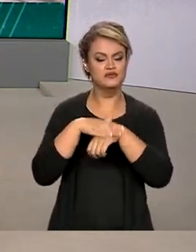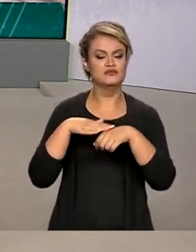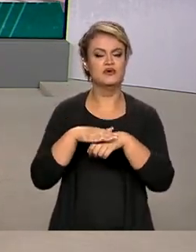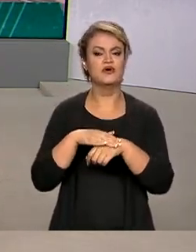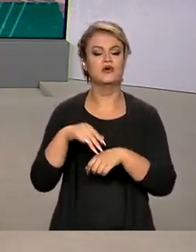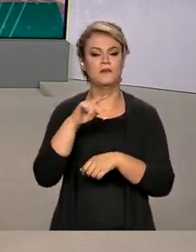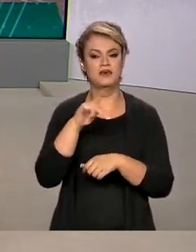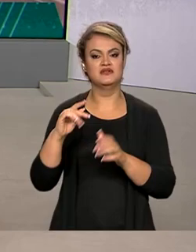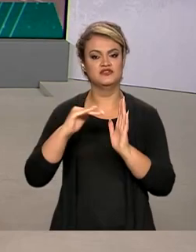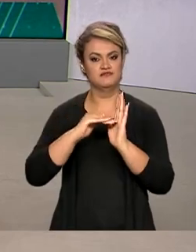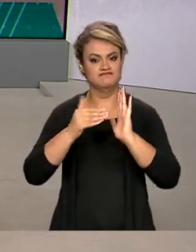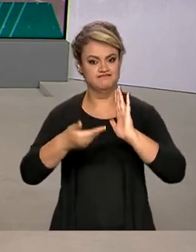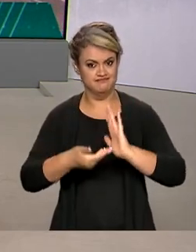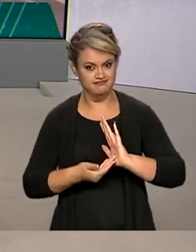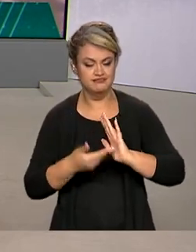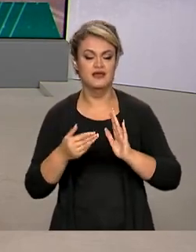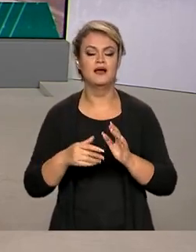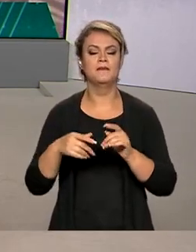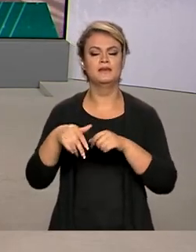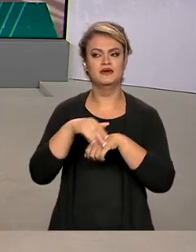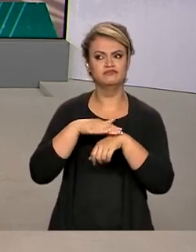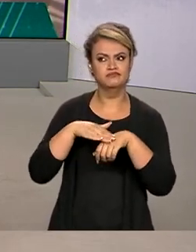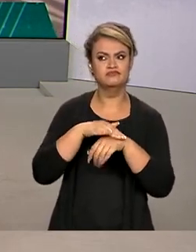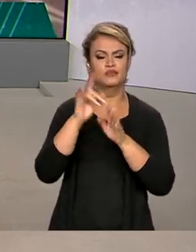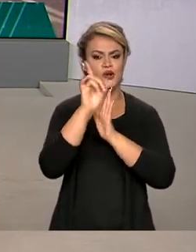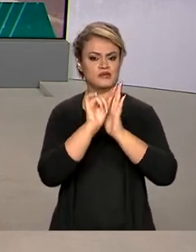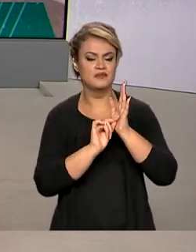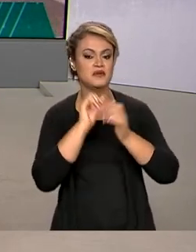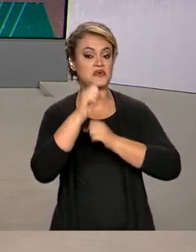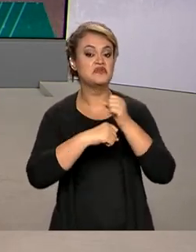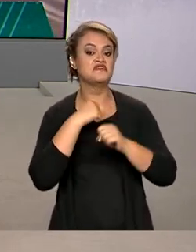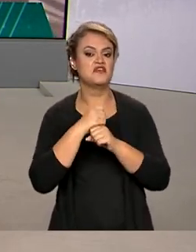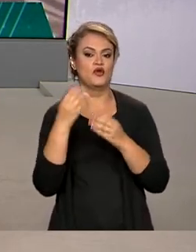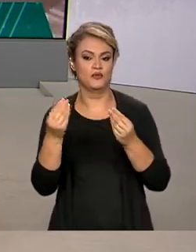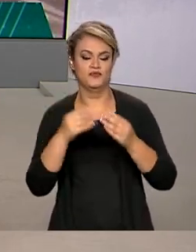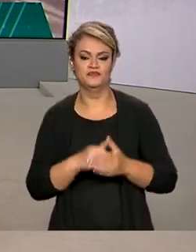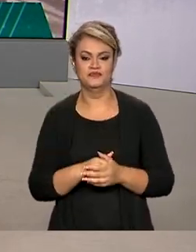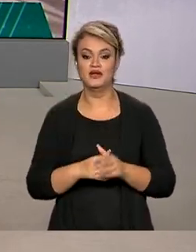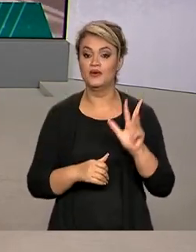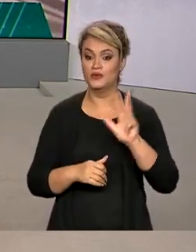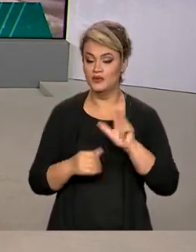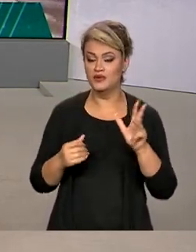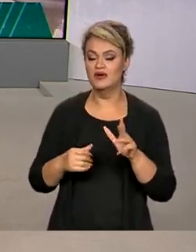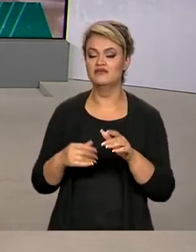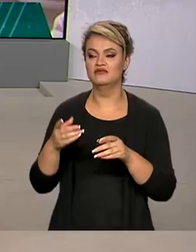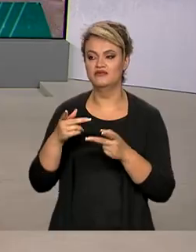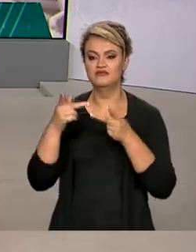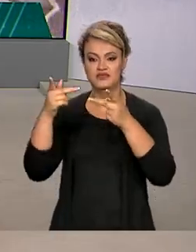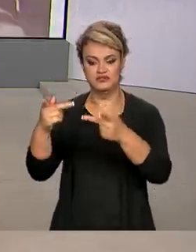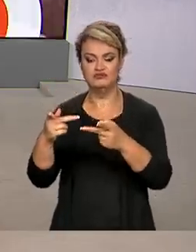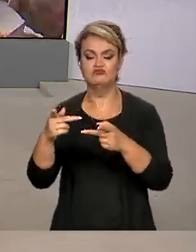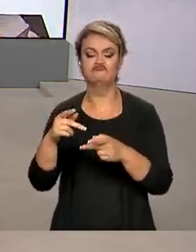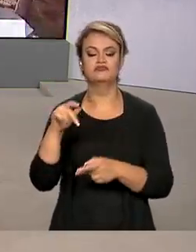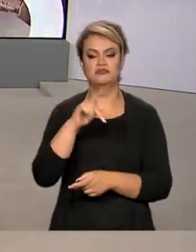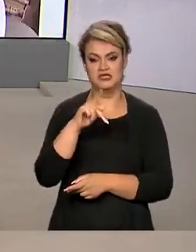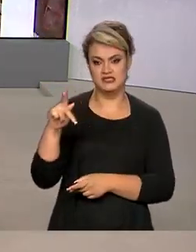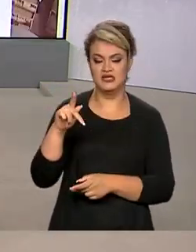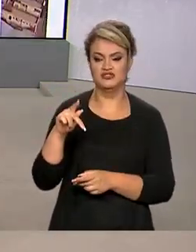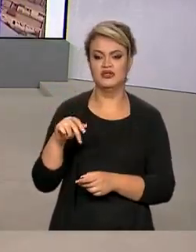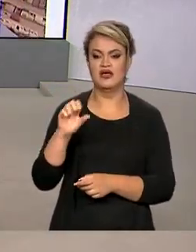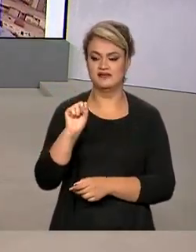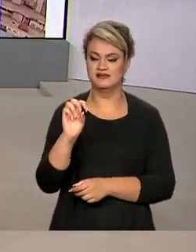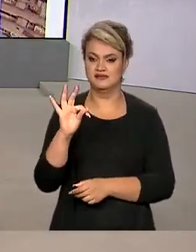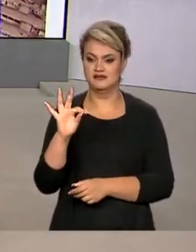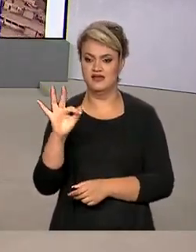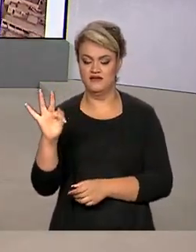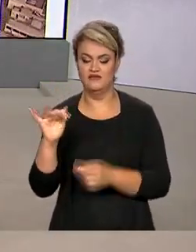presidentes da Câmara e do Senado para discutir o orçamento do ano que vem. Lula esteve também com os presidentes do STF e